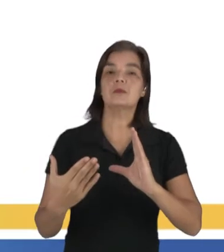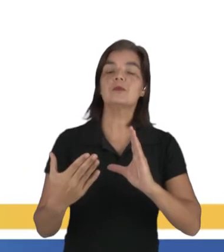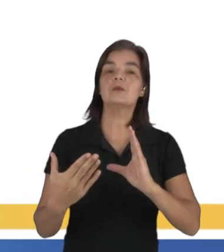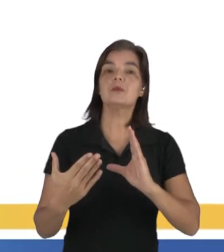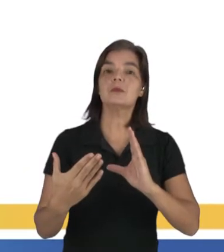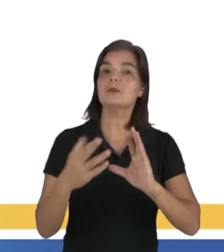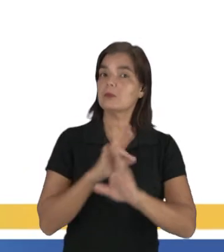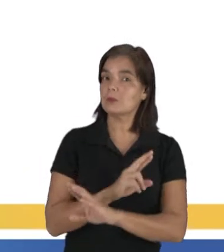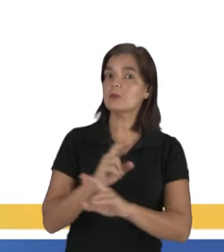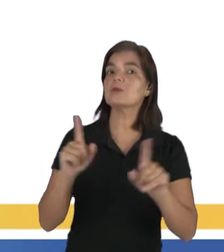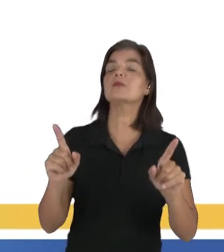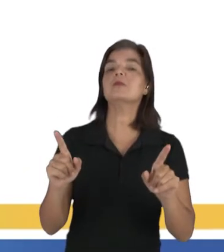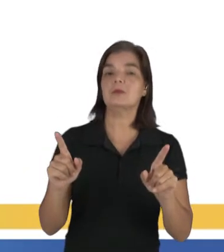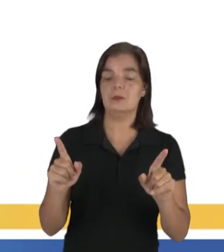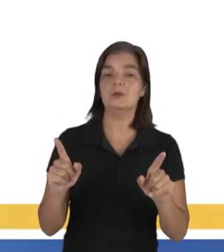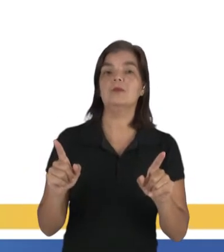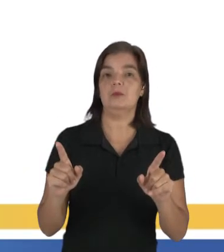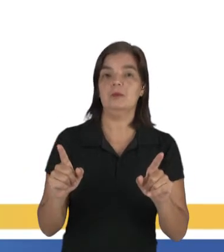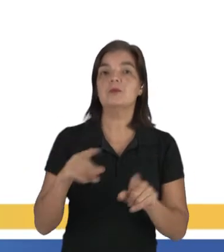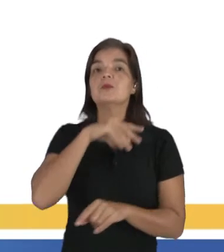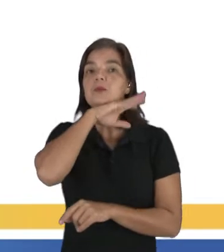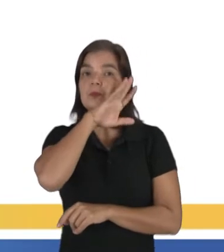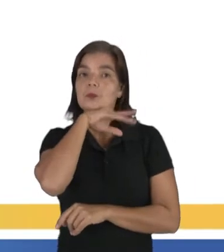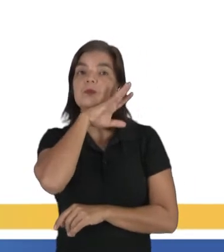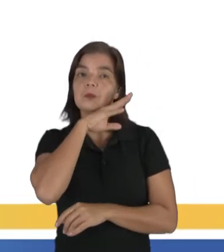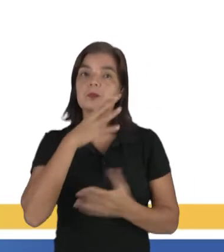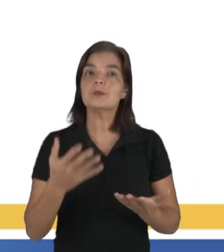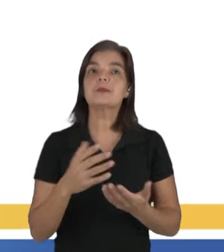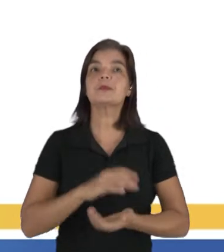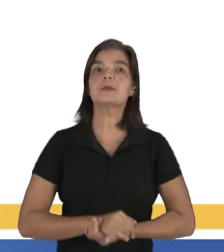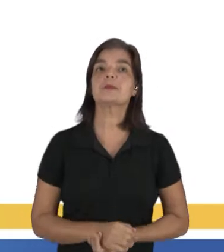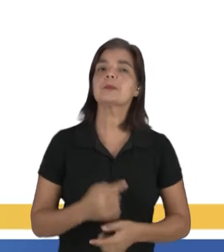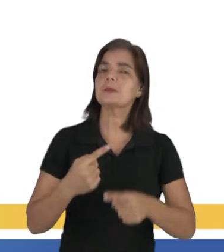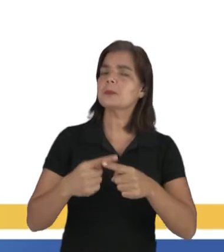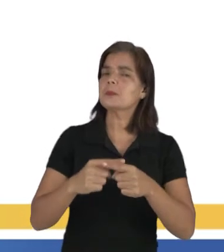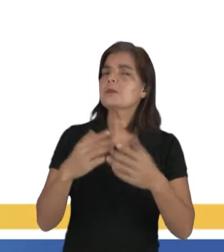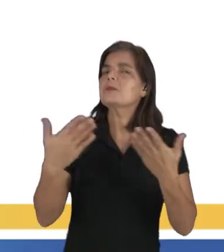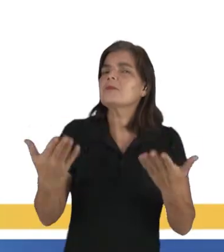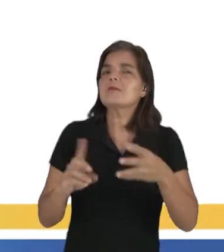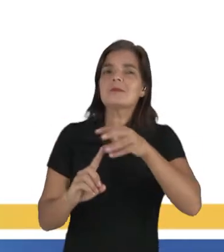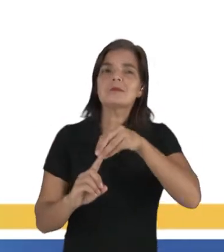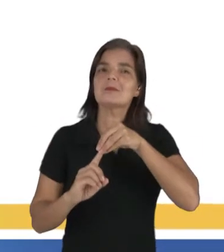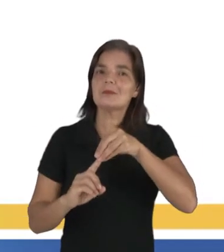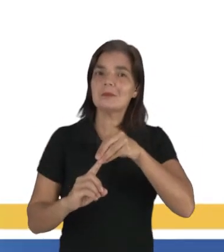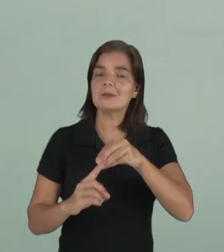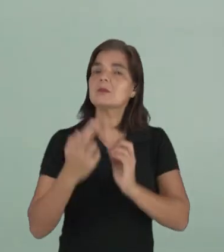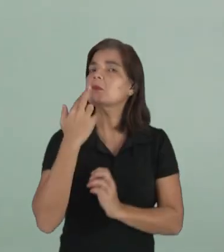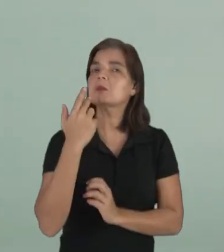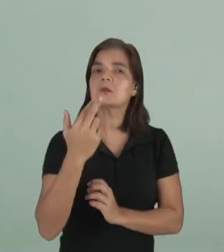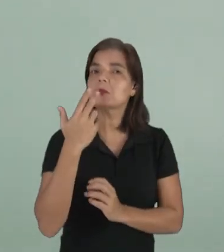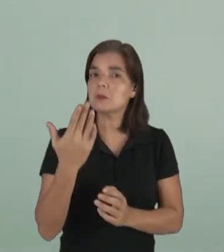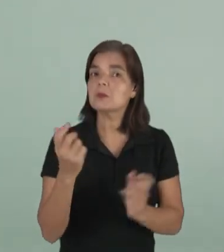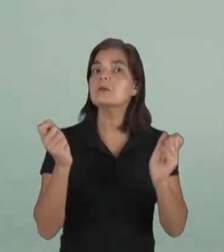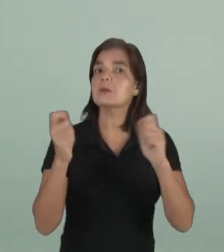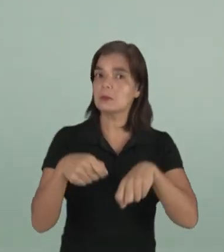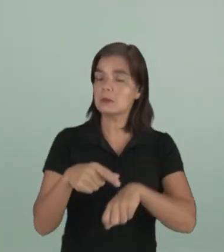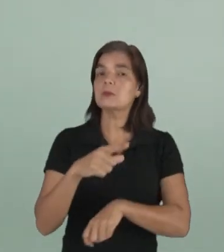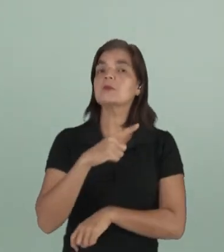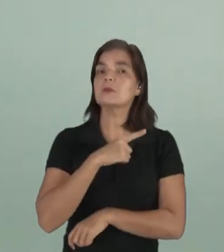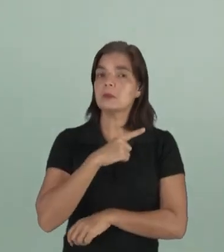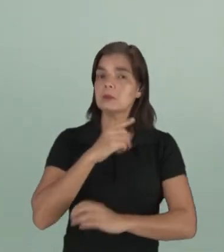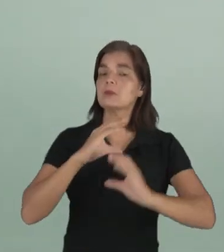diferem, nos diferenciam dos animais. Porque qual é o objetivo da língua? Que nós possamos